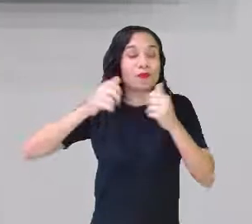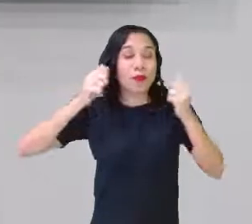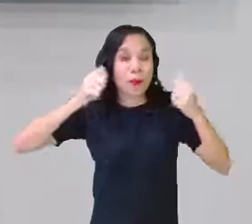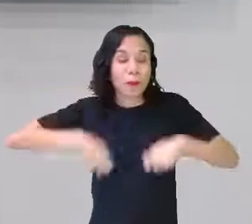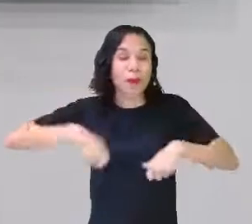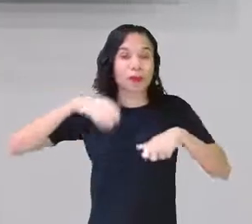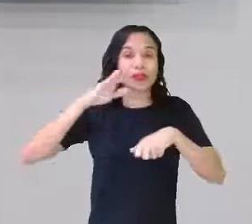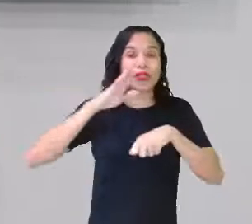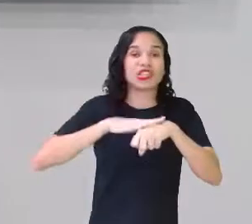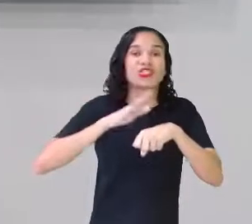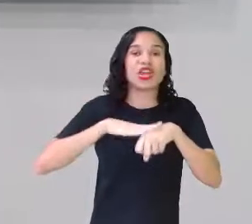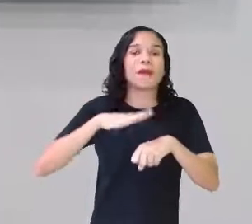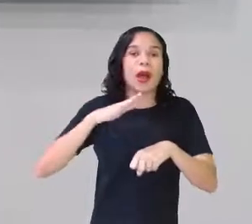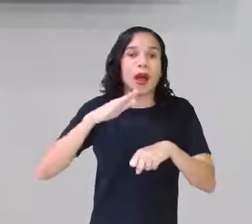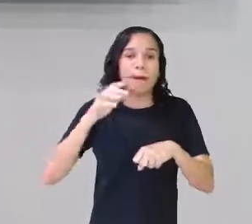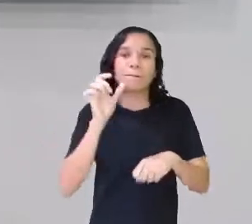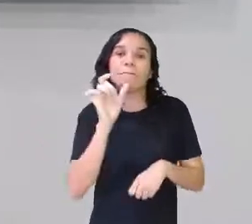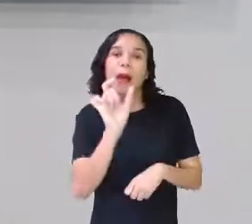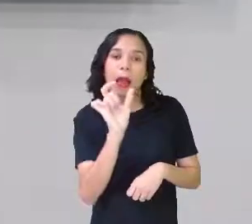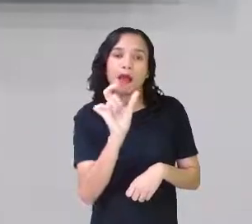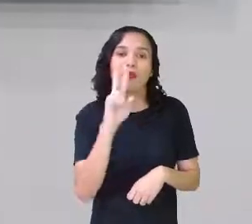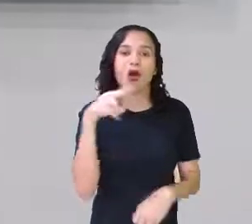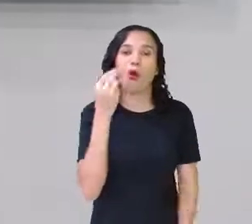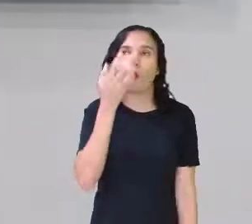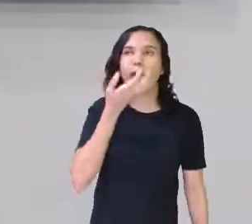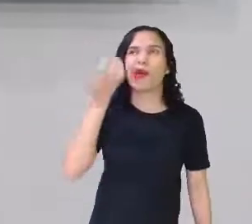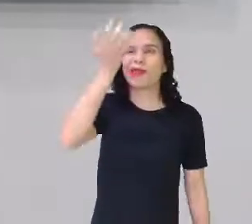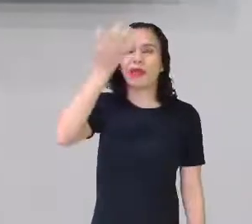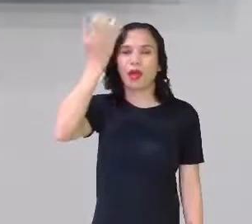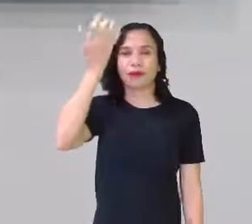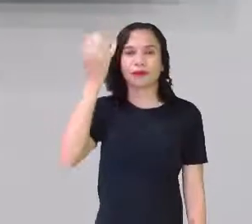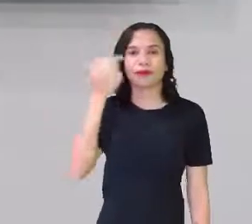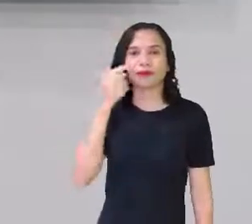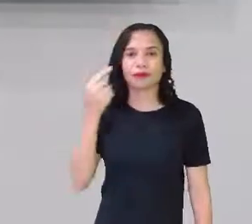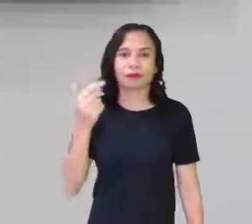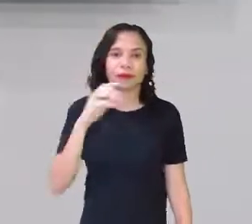pode chamar pela palavra ou cantar a palavra. Como assim?